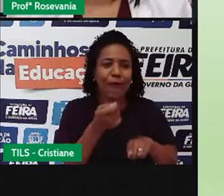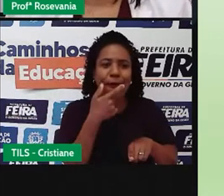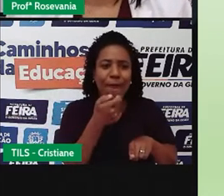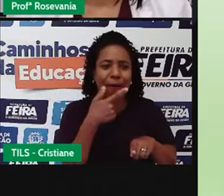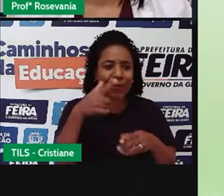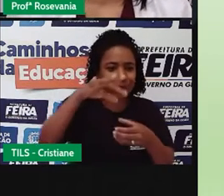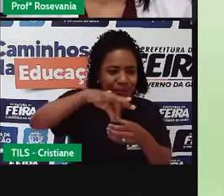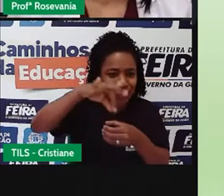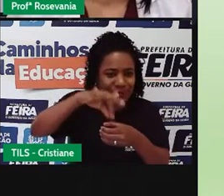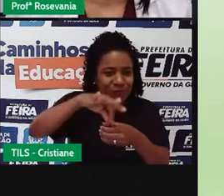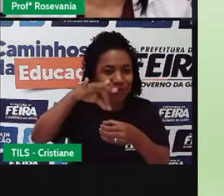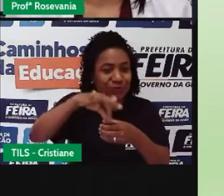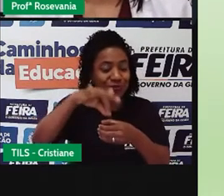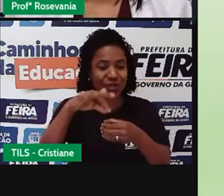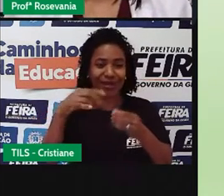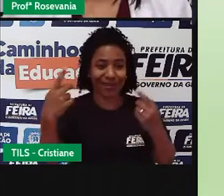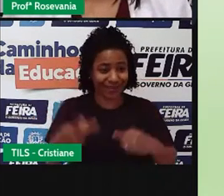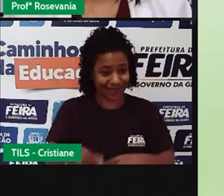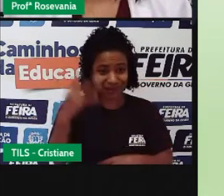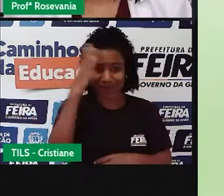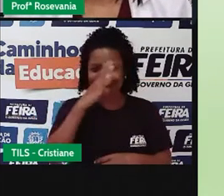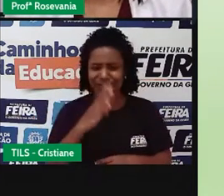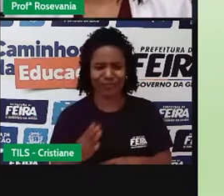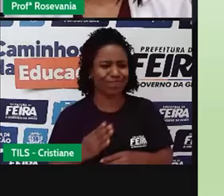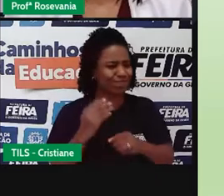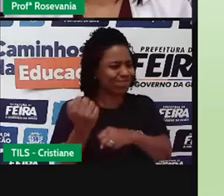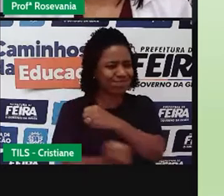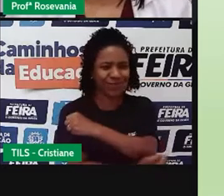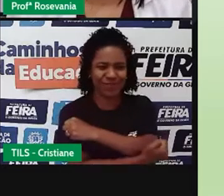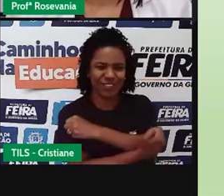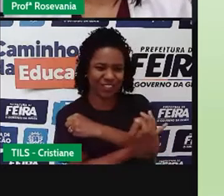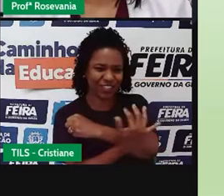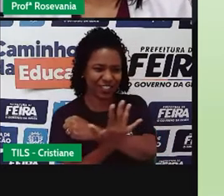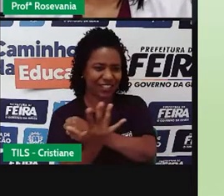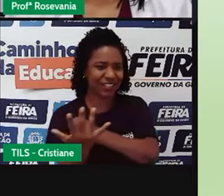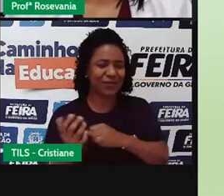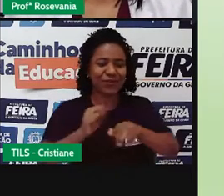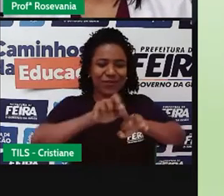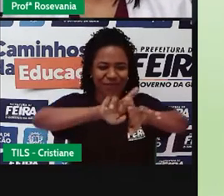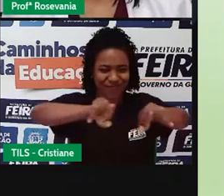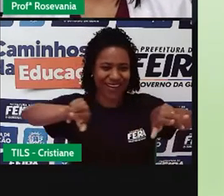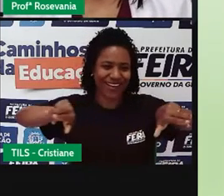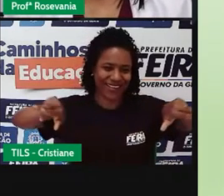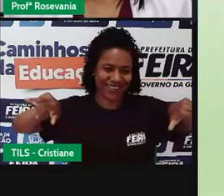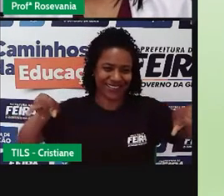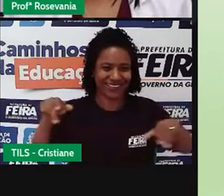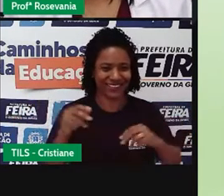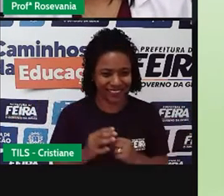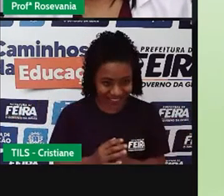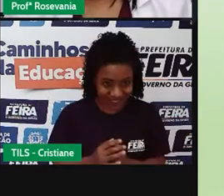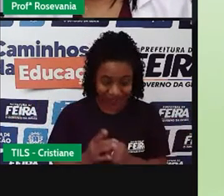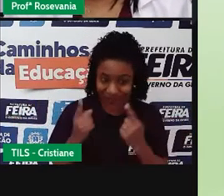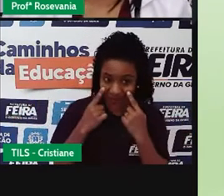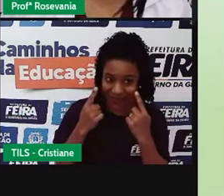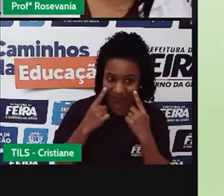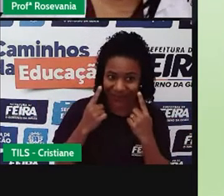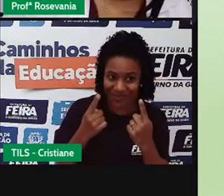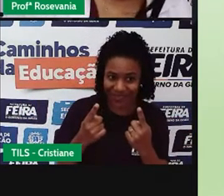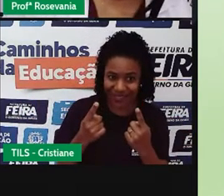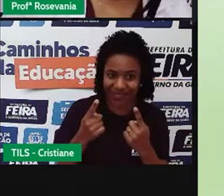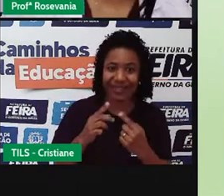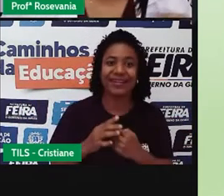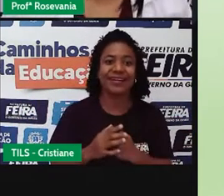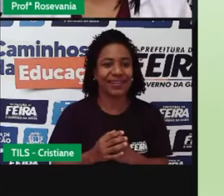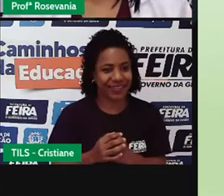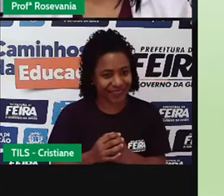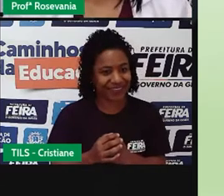tudo, né, no nosso país. Então, vamos ver como é que é isso. Aqui, só para a gente de cara, né, que